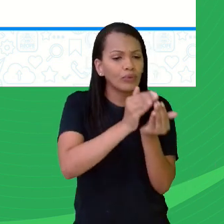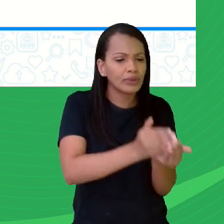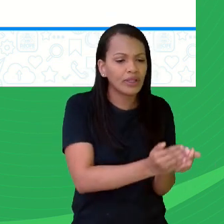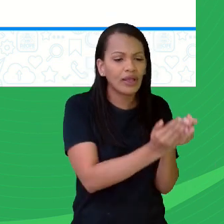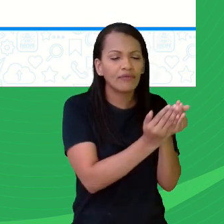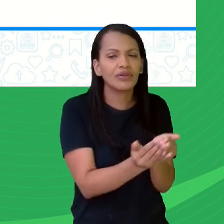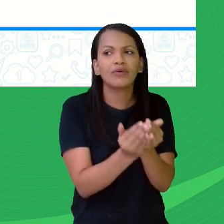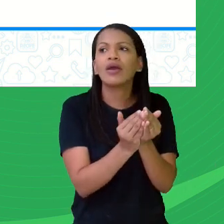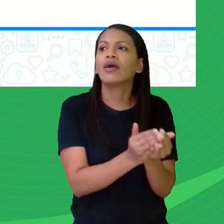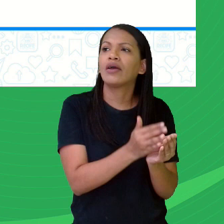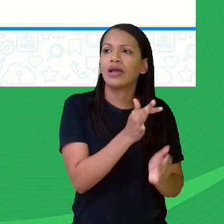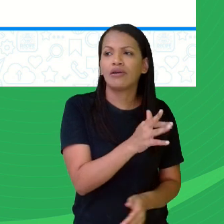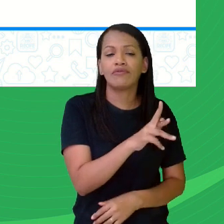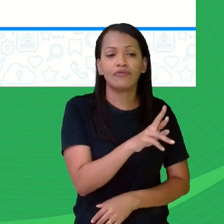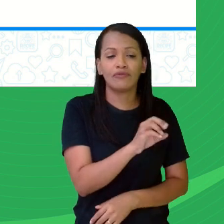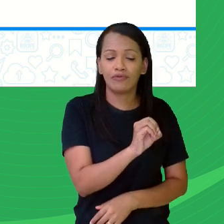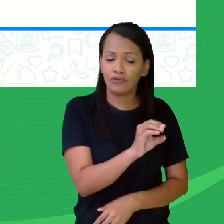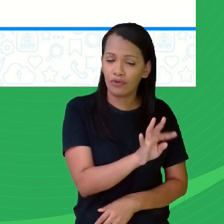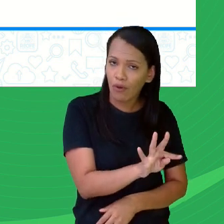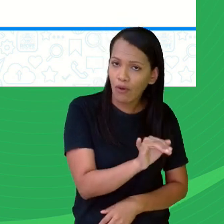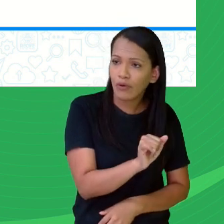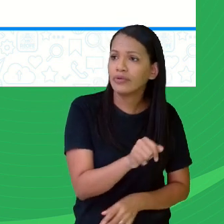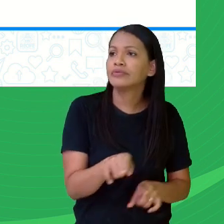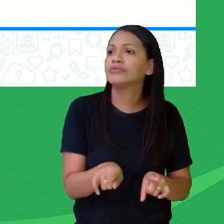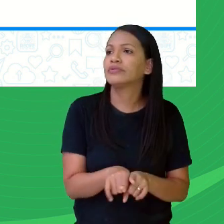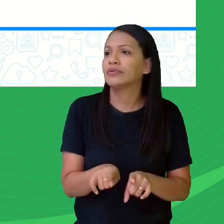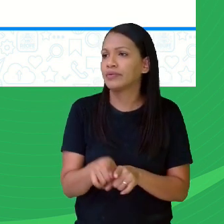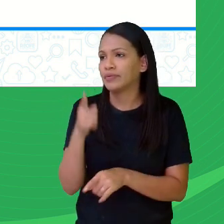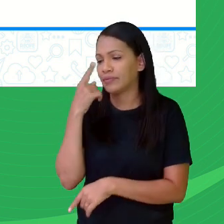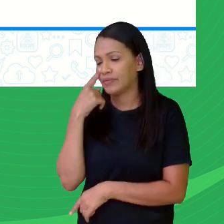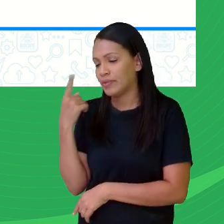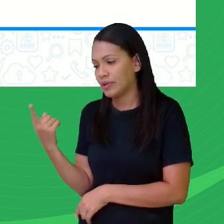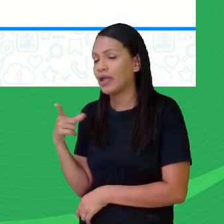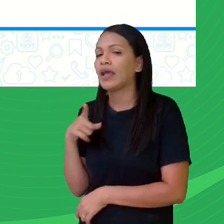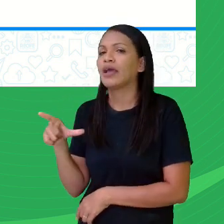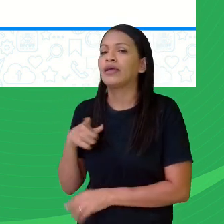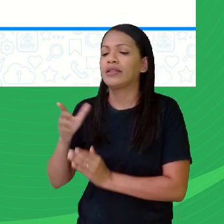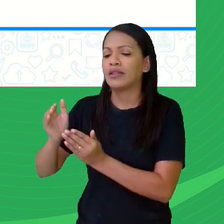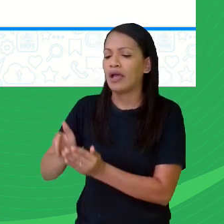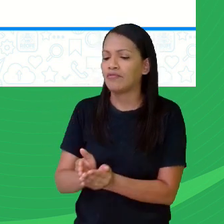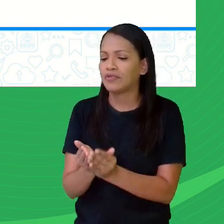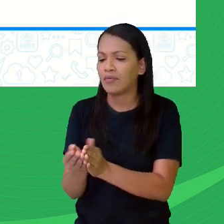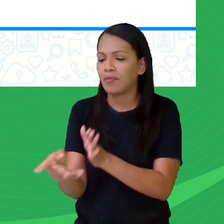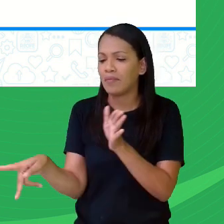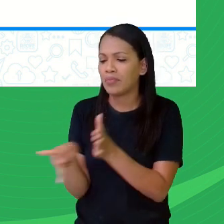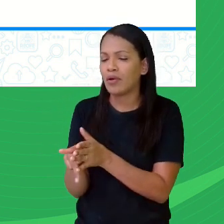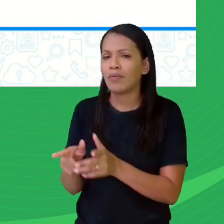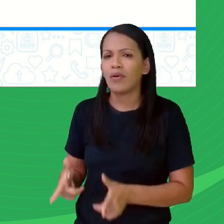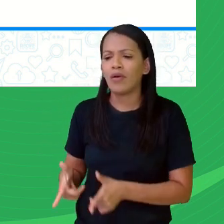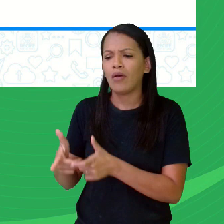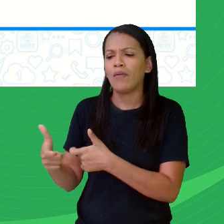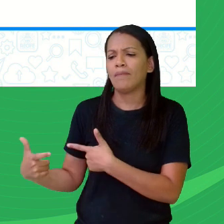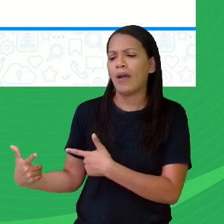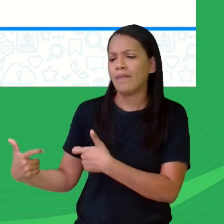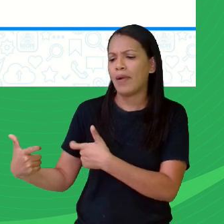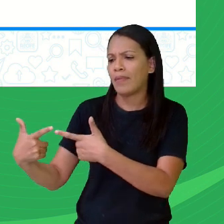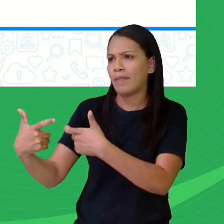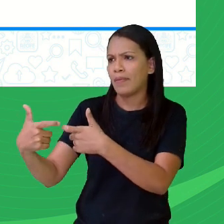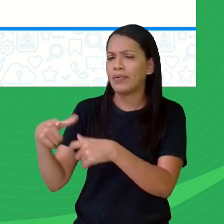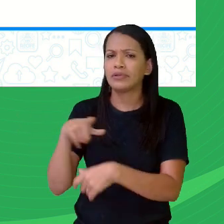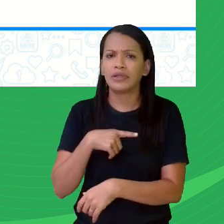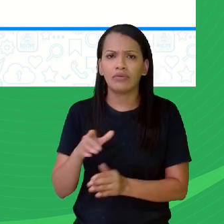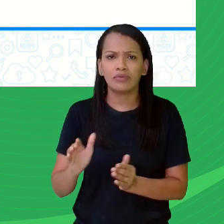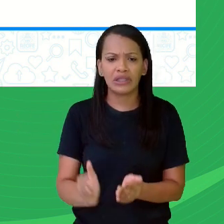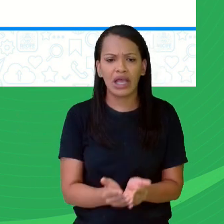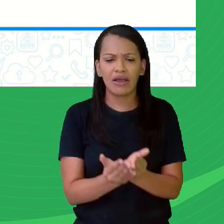navios. Navios de guerra, específico, porque tem uns navios aí, que é de pesca. Tem aqueles